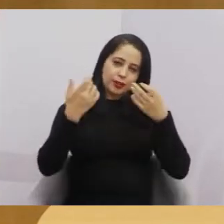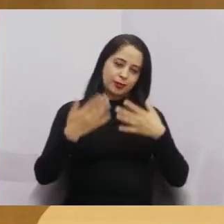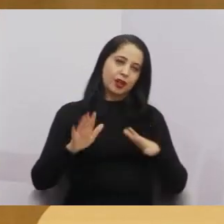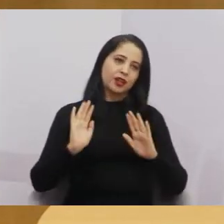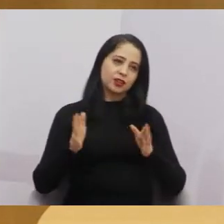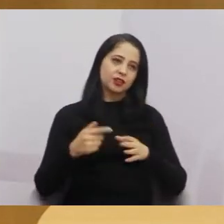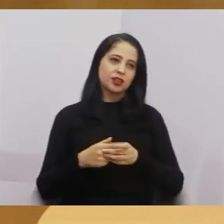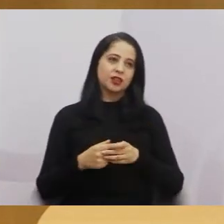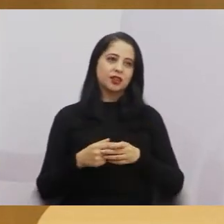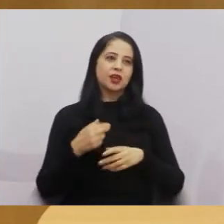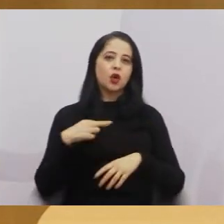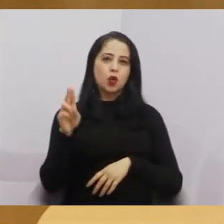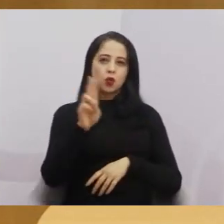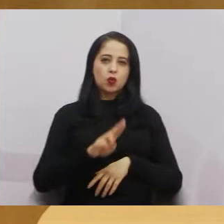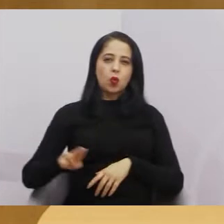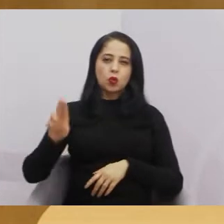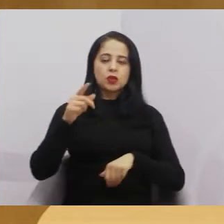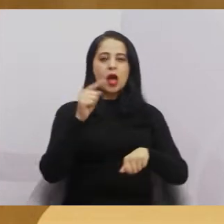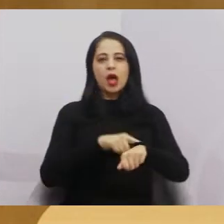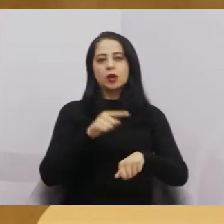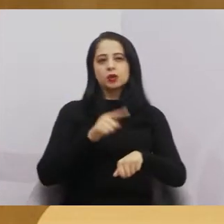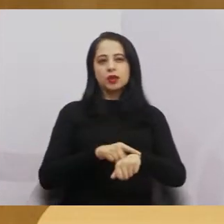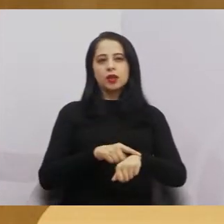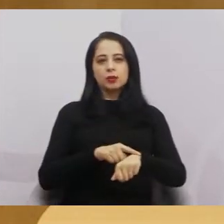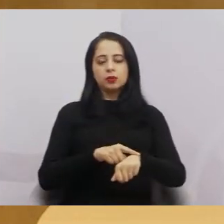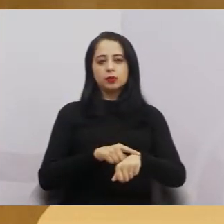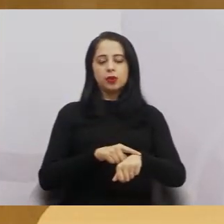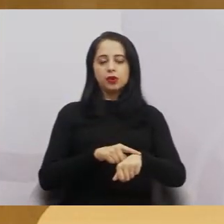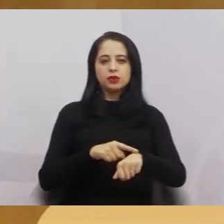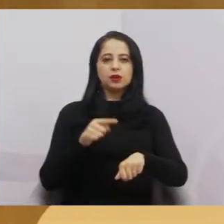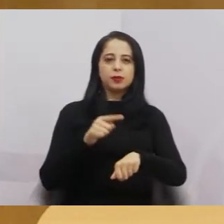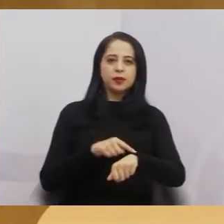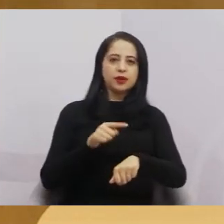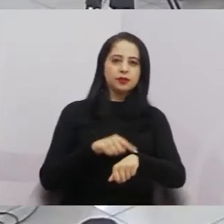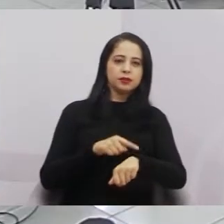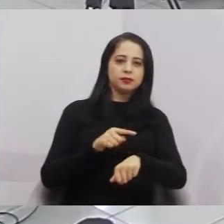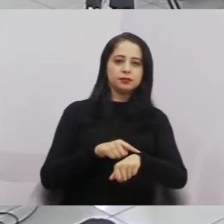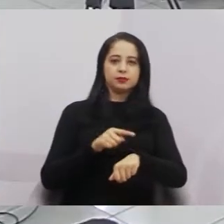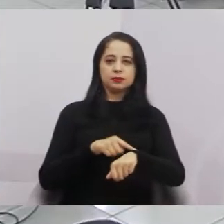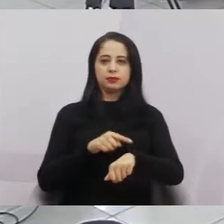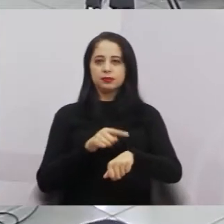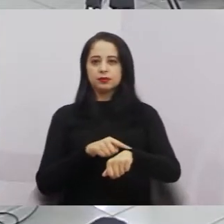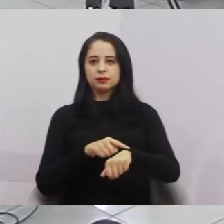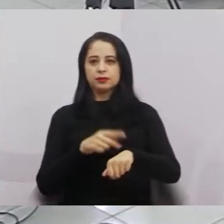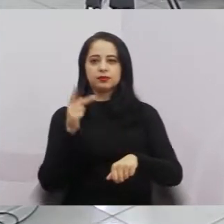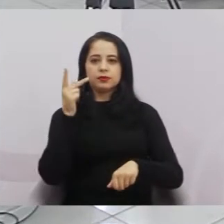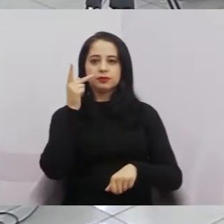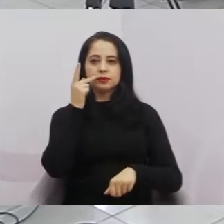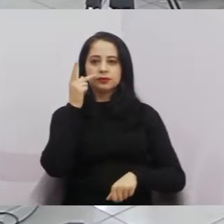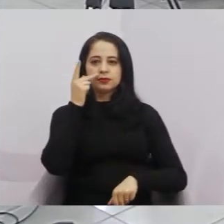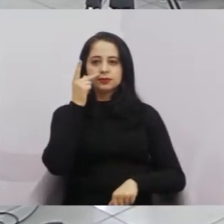eu vou usar o tempo do Paulinho, que falta só 4 minutos. Ah, não, agora dá para usar o meu.